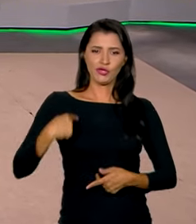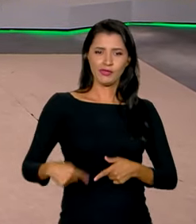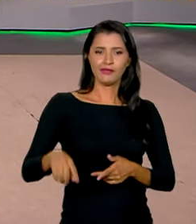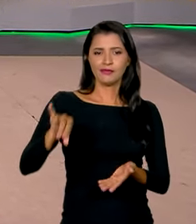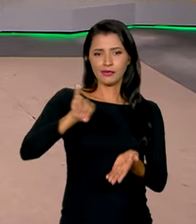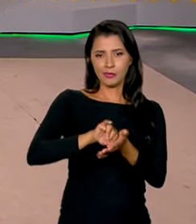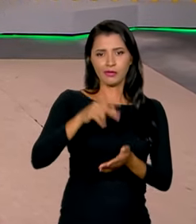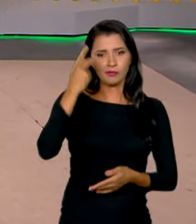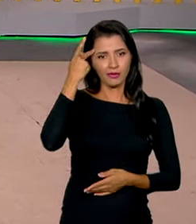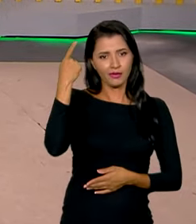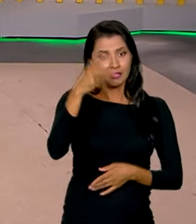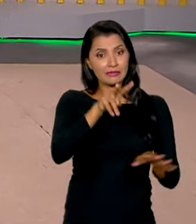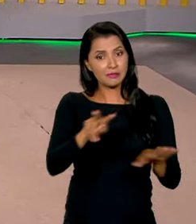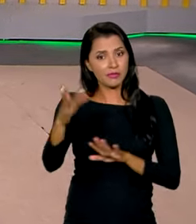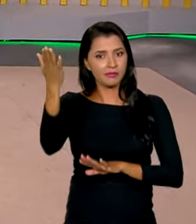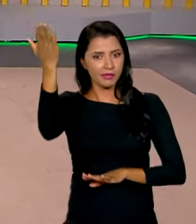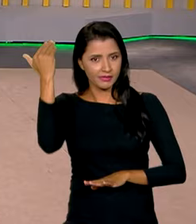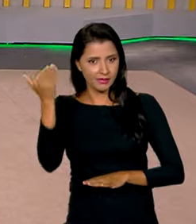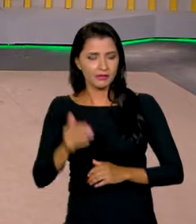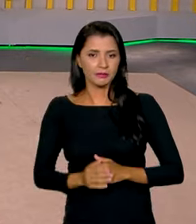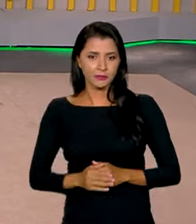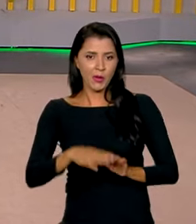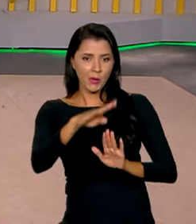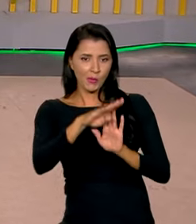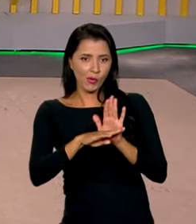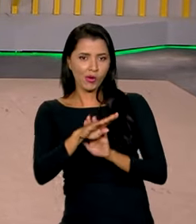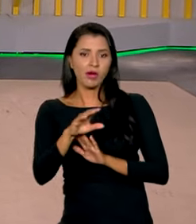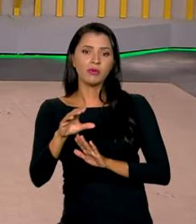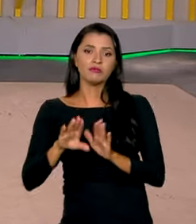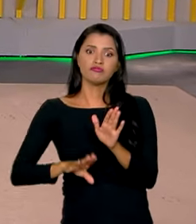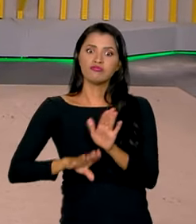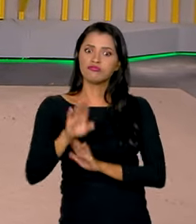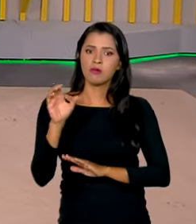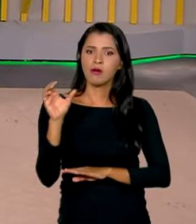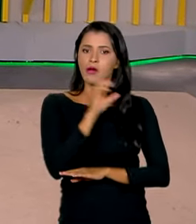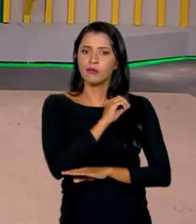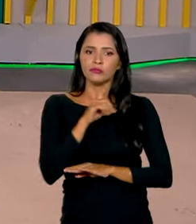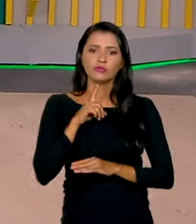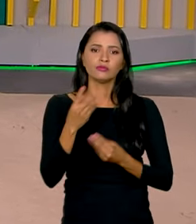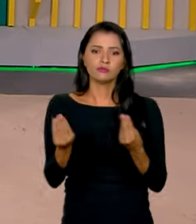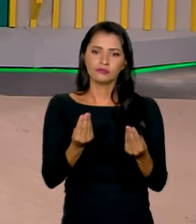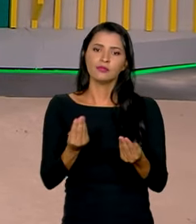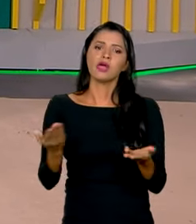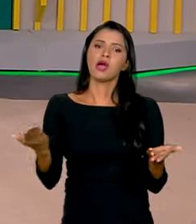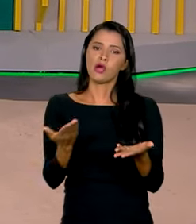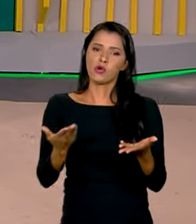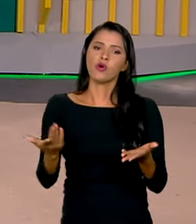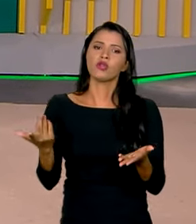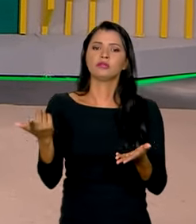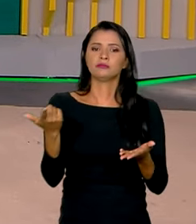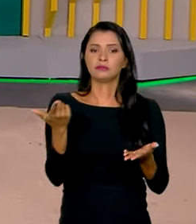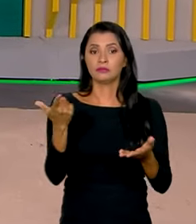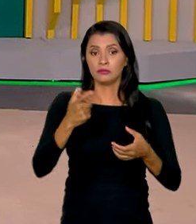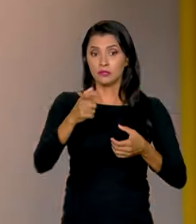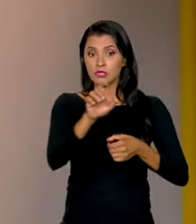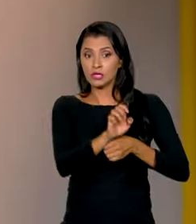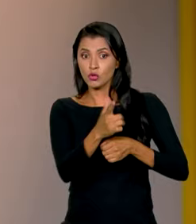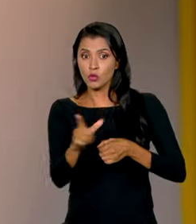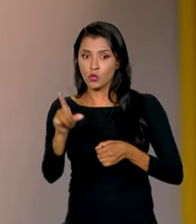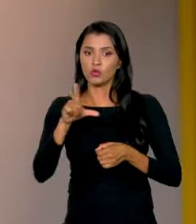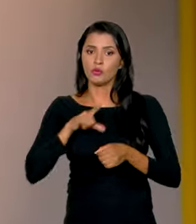na capital paulista na semana passada, o programa de aceleração do crescimento chegou a mais um estado do país.